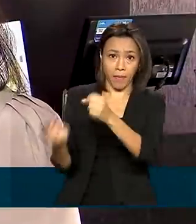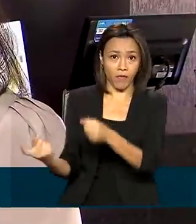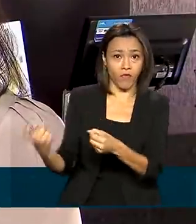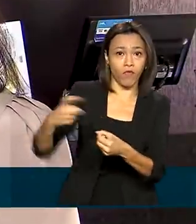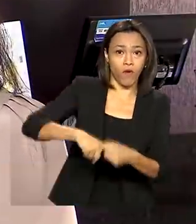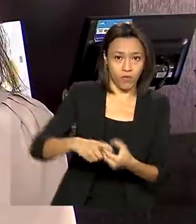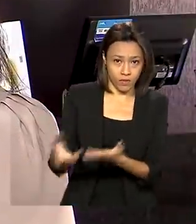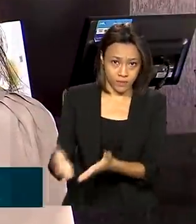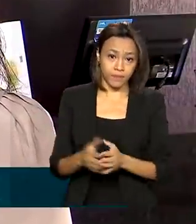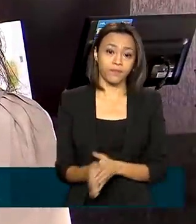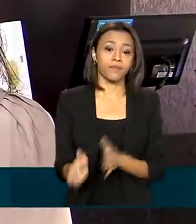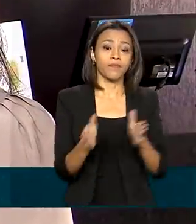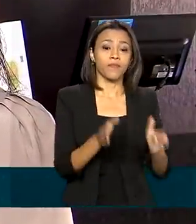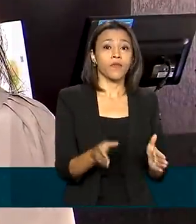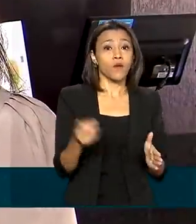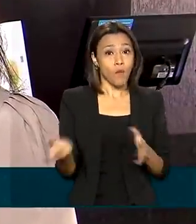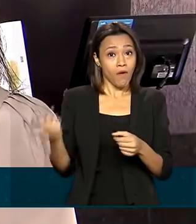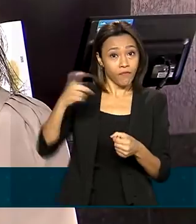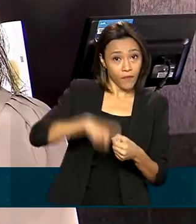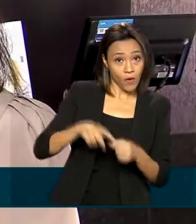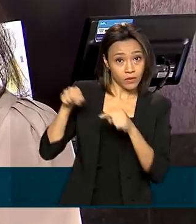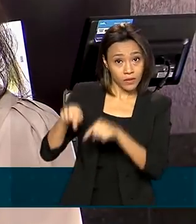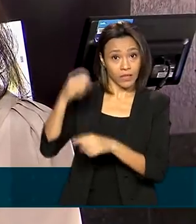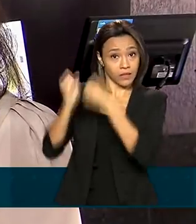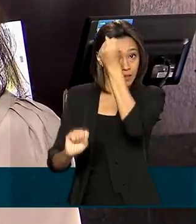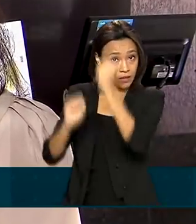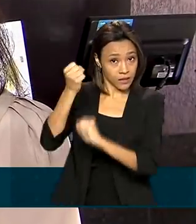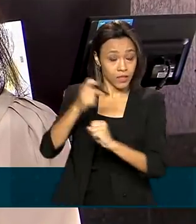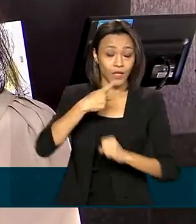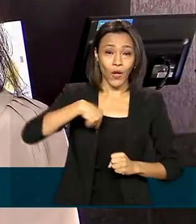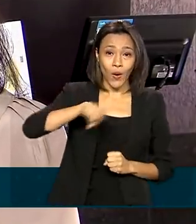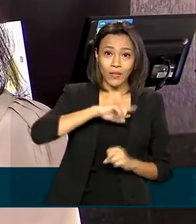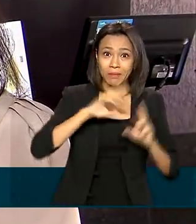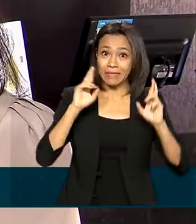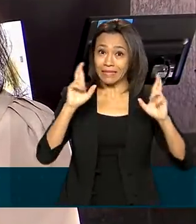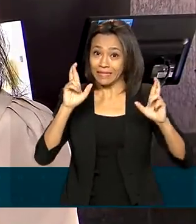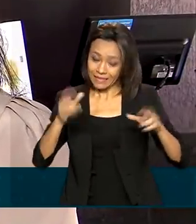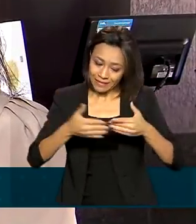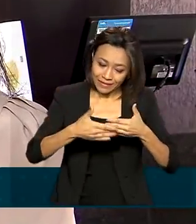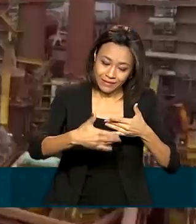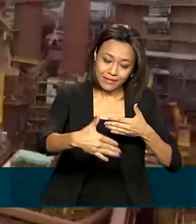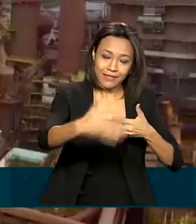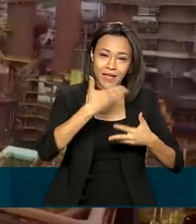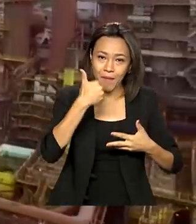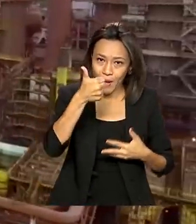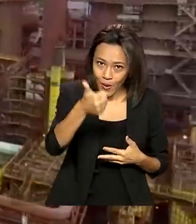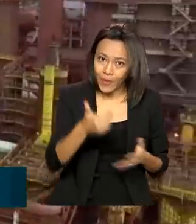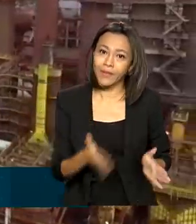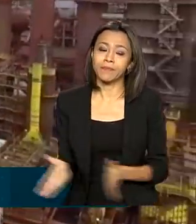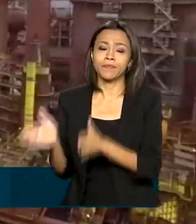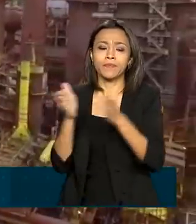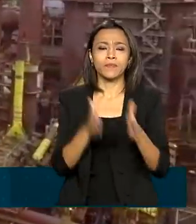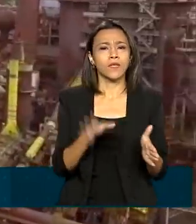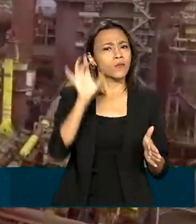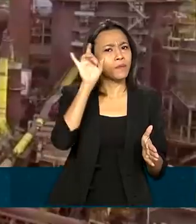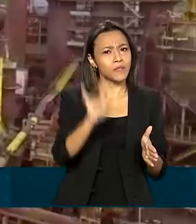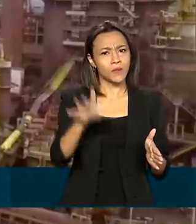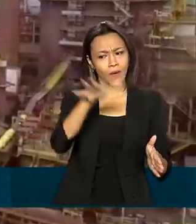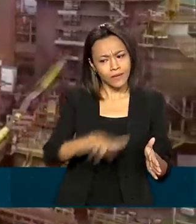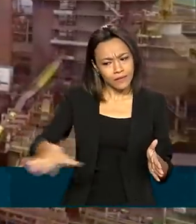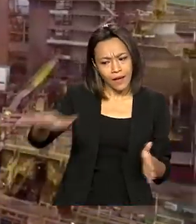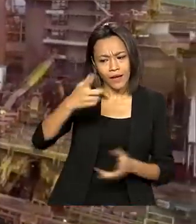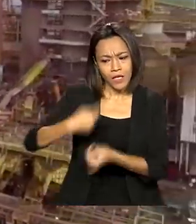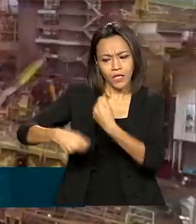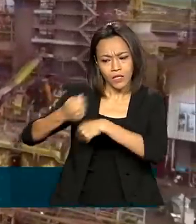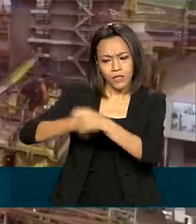essa retomada do alto forno, nós temos bastante expectativas para que as coisas melhorem. Mas não é só a economia do Vale do Aço